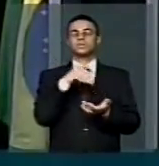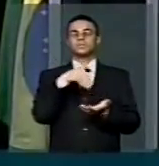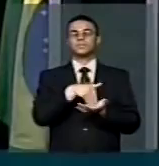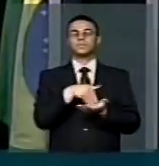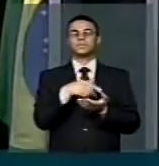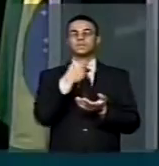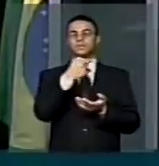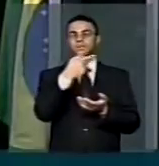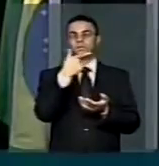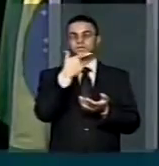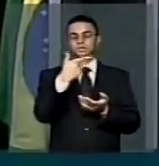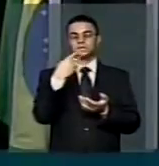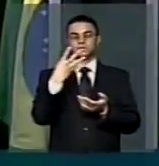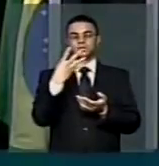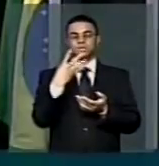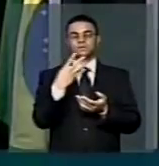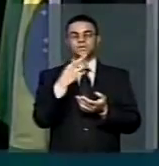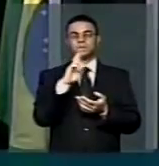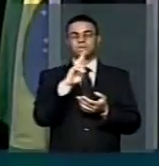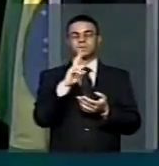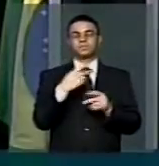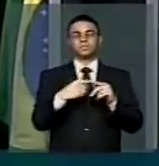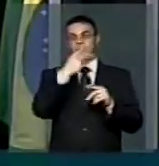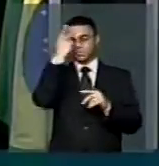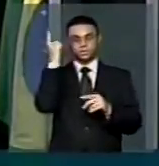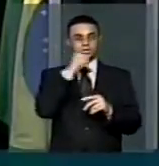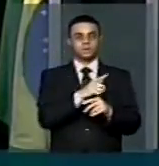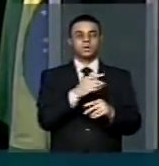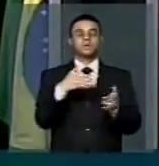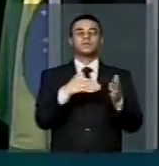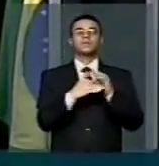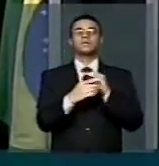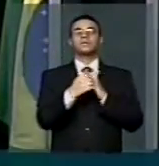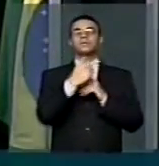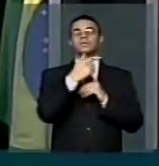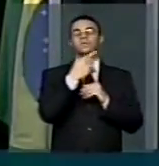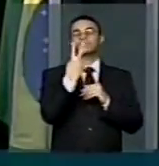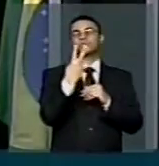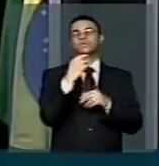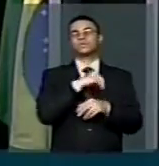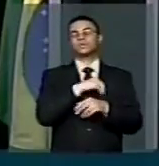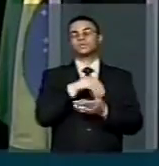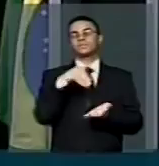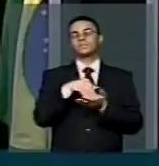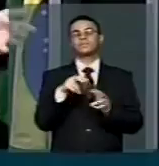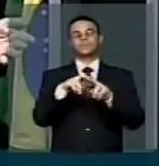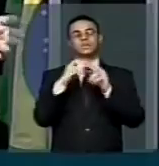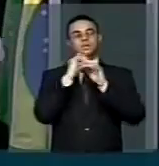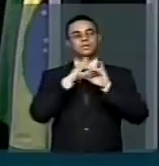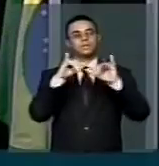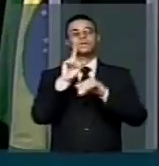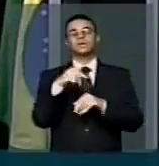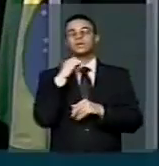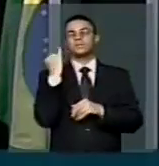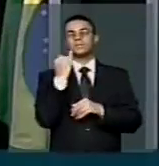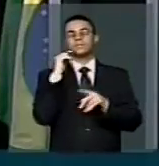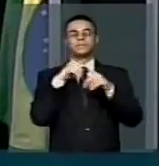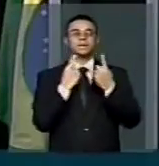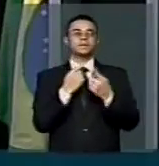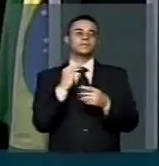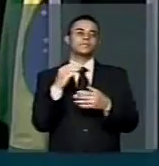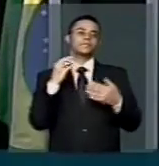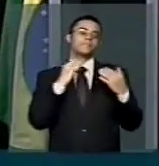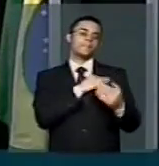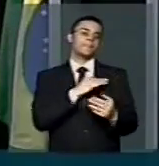Para ele faz uma diferença, porque ele ganha dois salários mínimos no máximo. Então, a campanha é necessária. E o ministro da Fazenda vem com essa história. Não, faz,